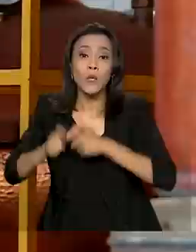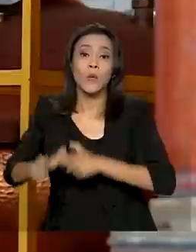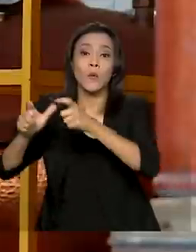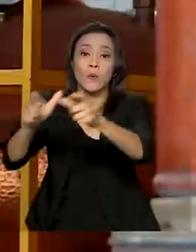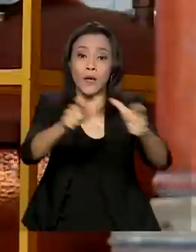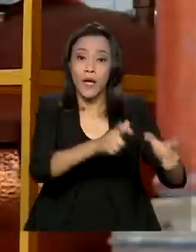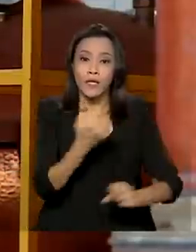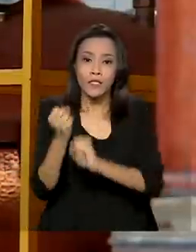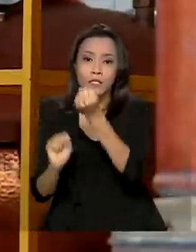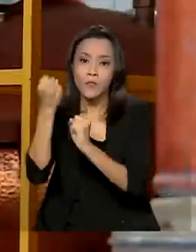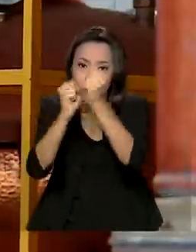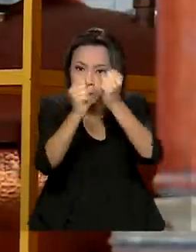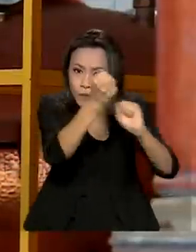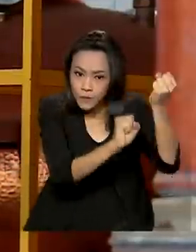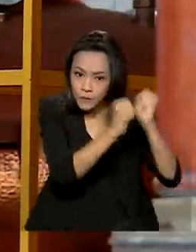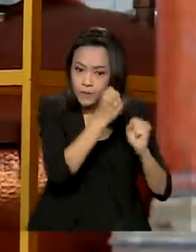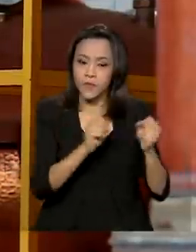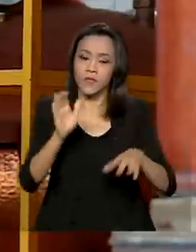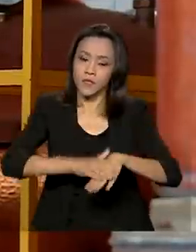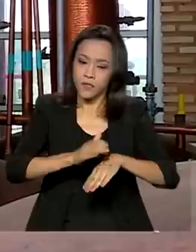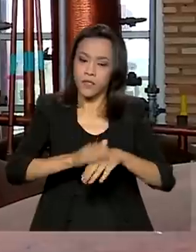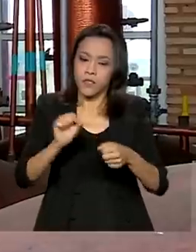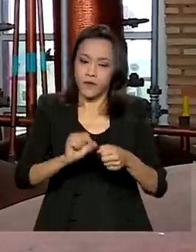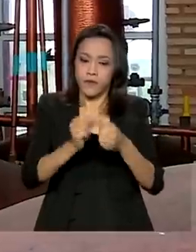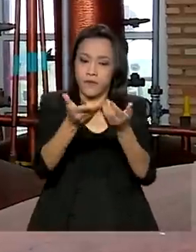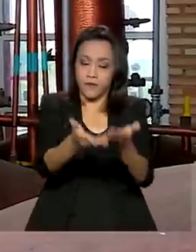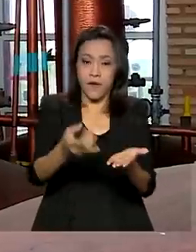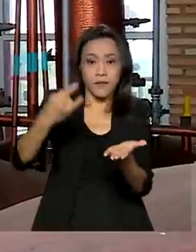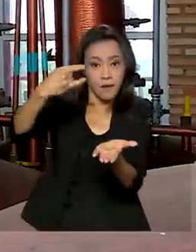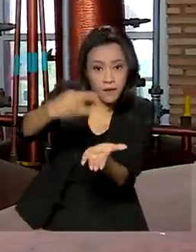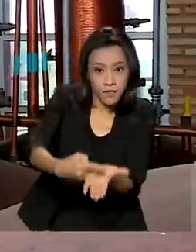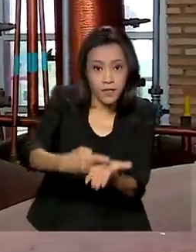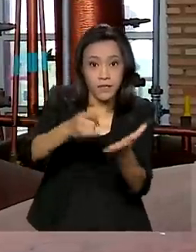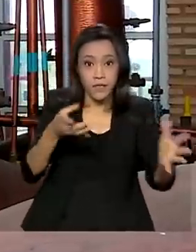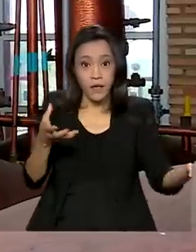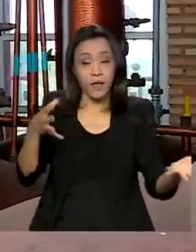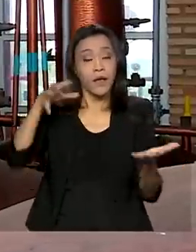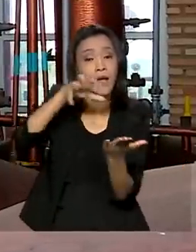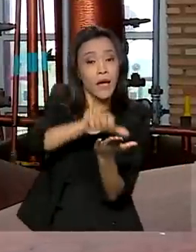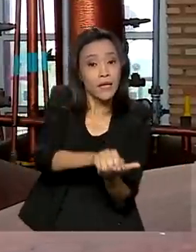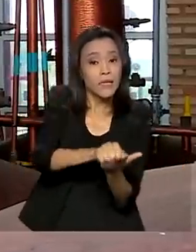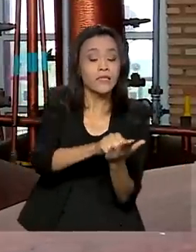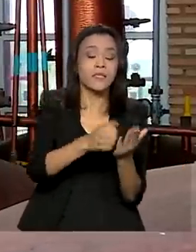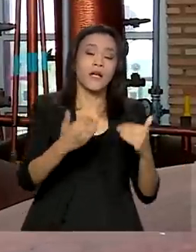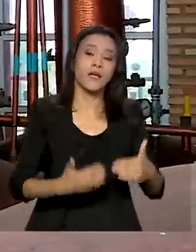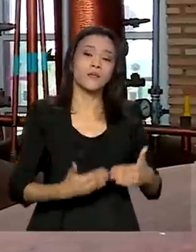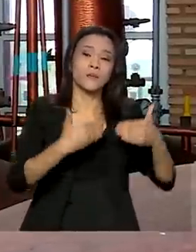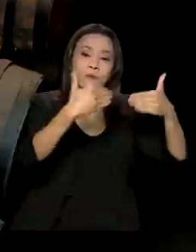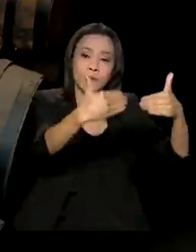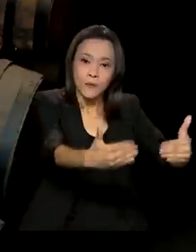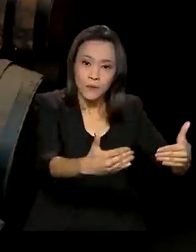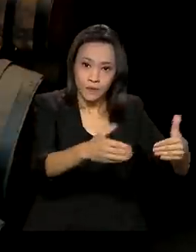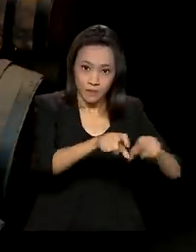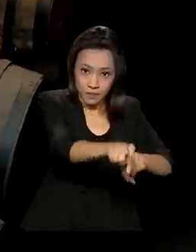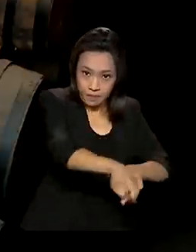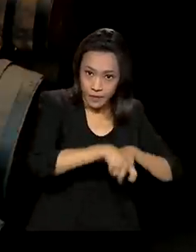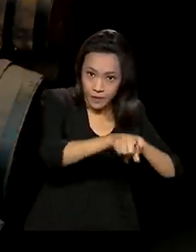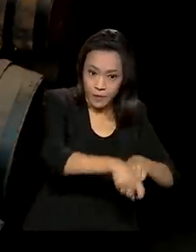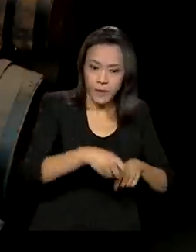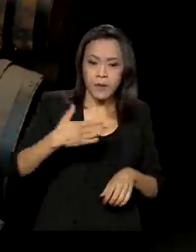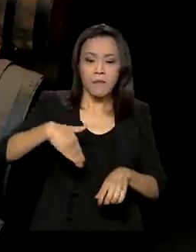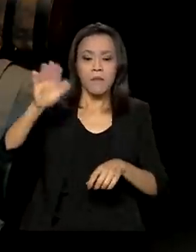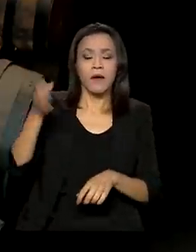dados do Anuário da Cachaça 2021 do Ministério da Agricultura, Pecuária e Abastecimento. Mais de